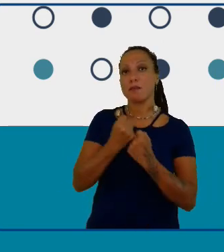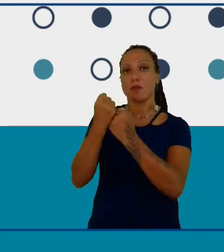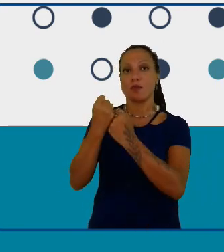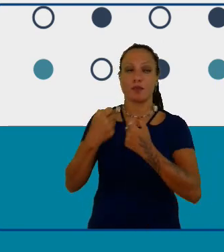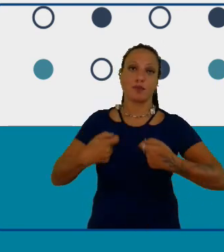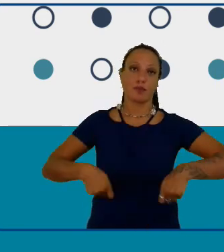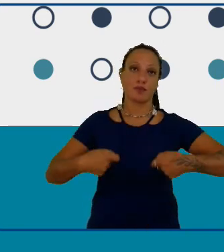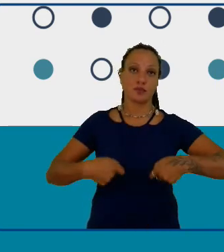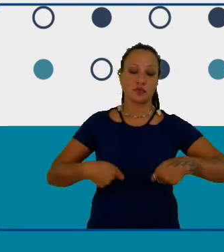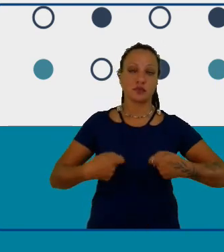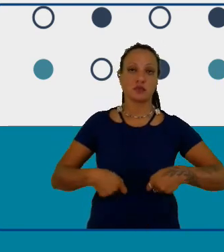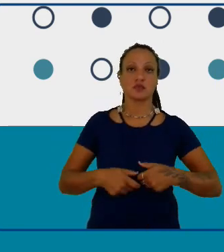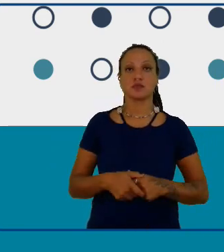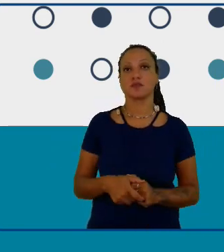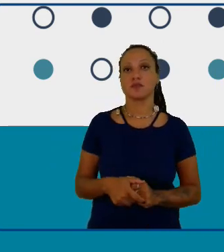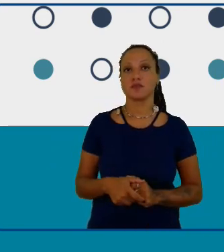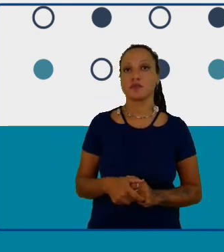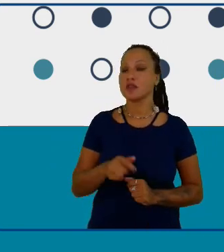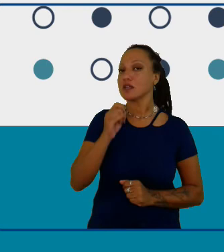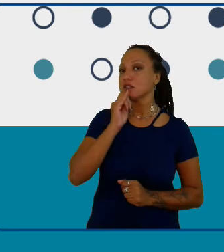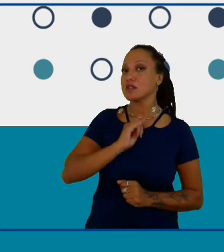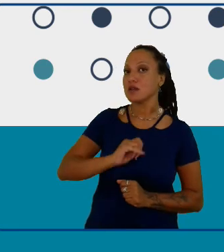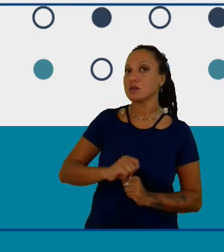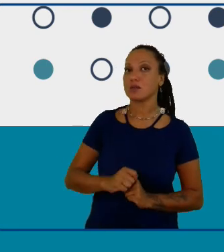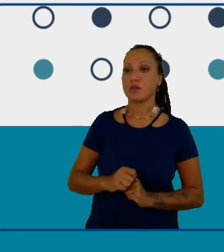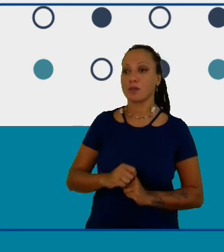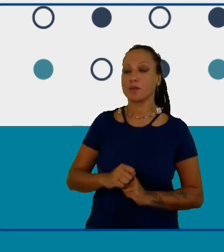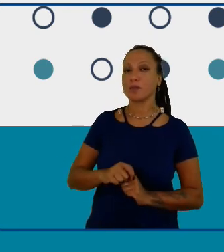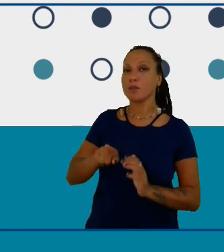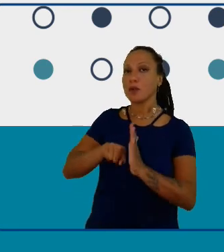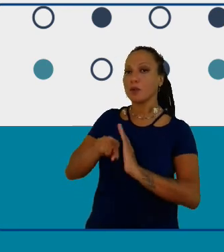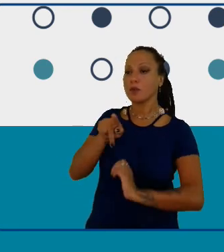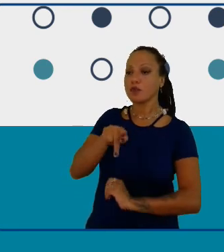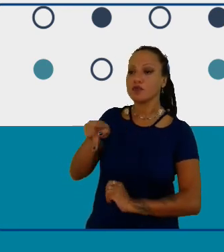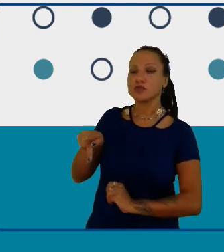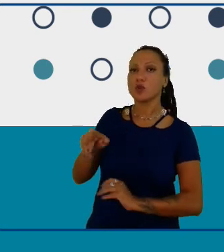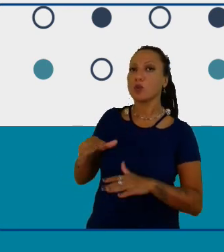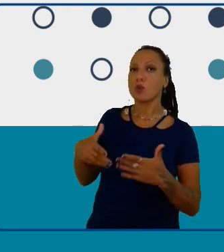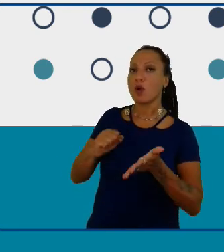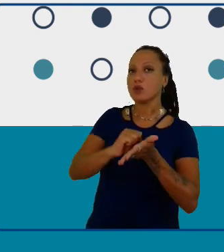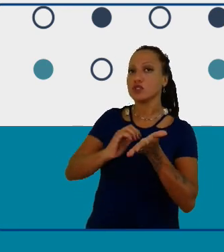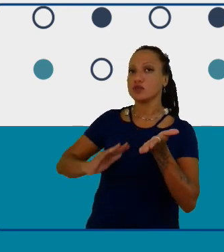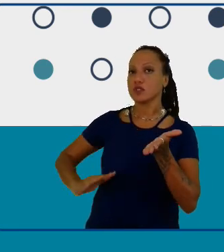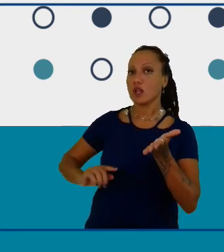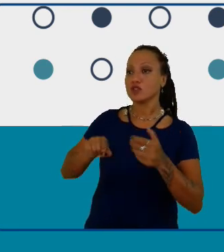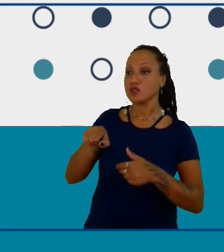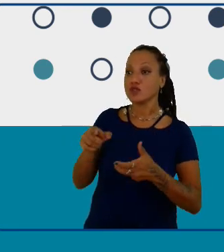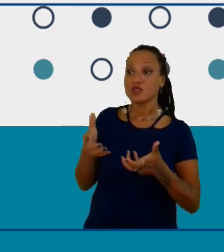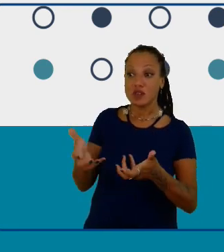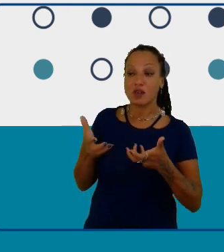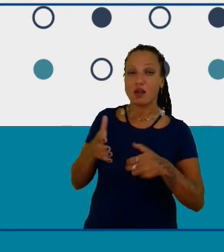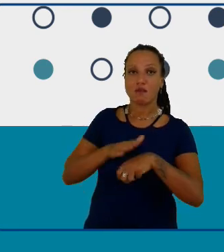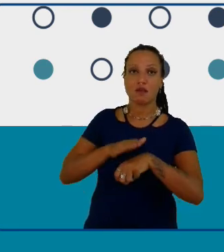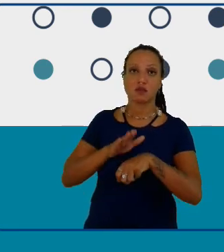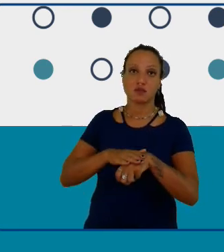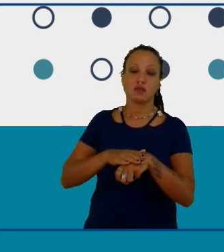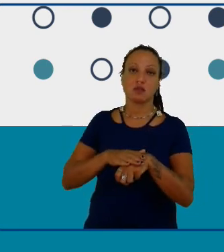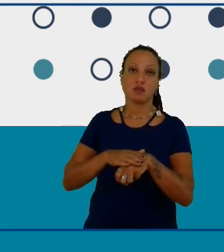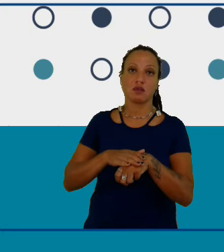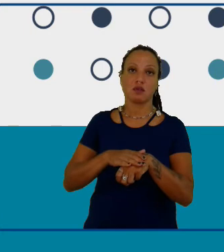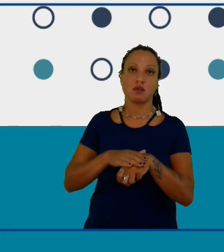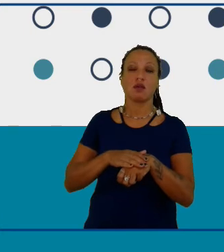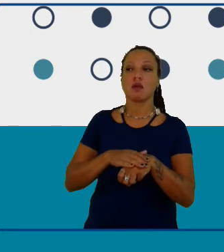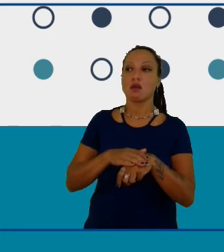dizendo que tipo de atividade você pode fazer com os alunos que vêm para a sala de aula dar um novo elemento